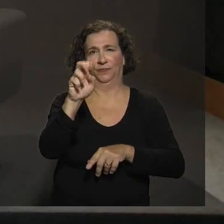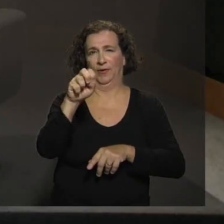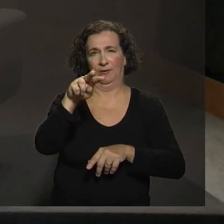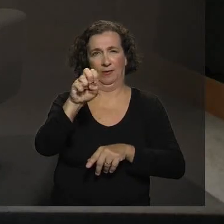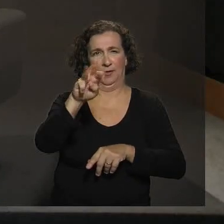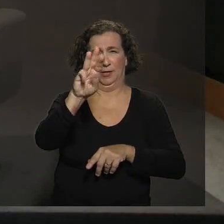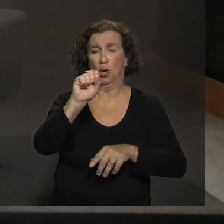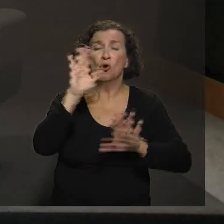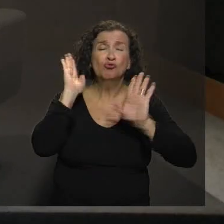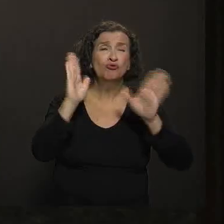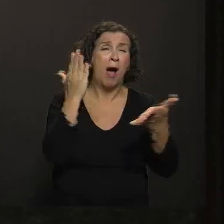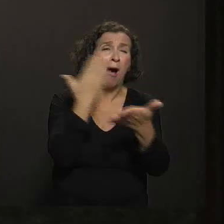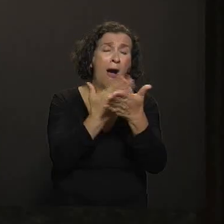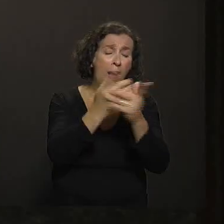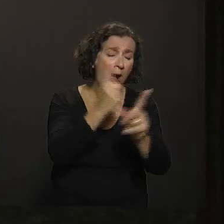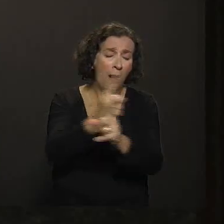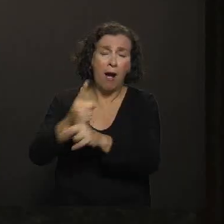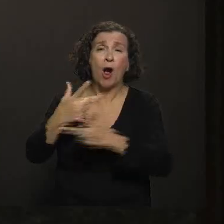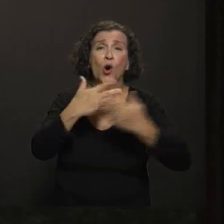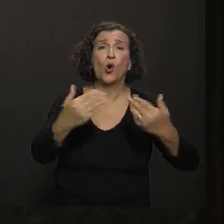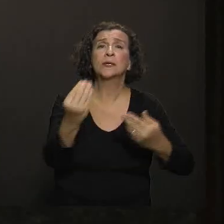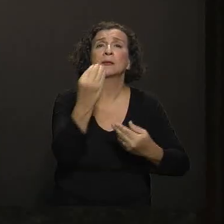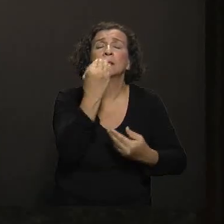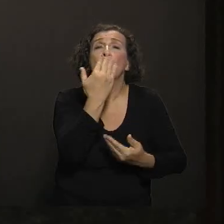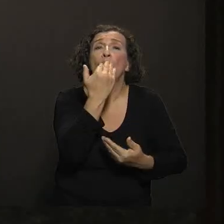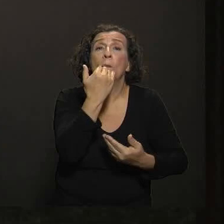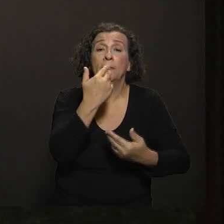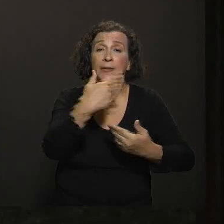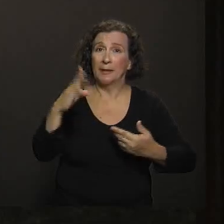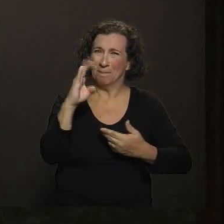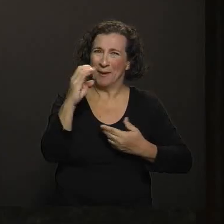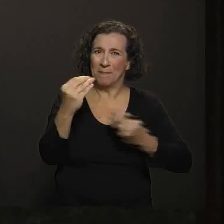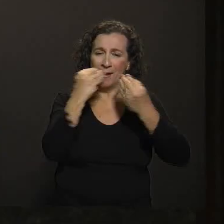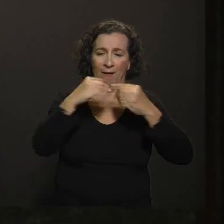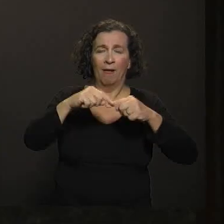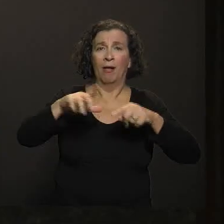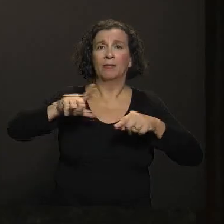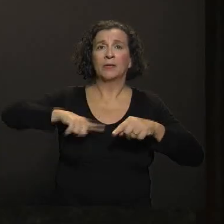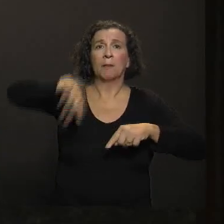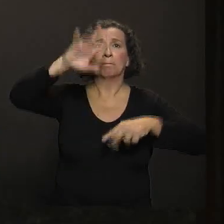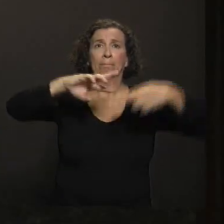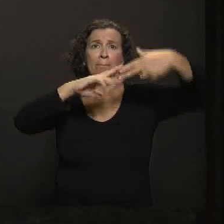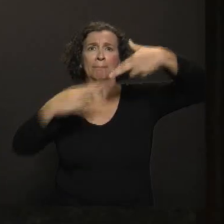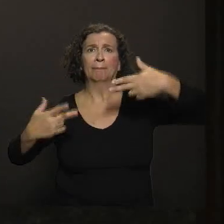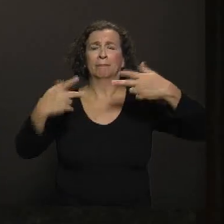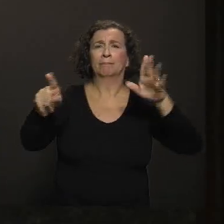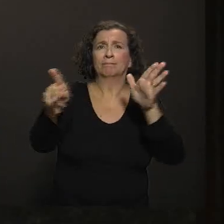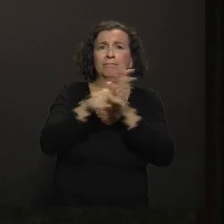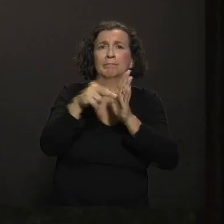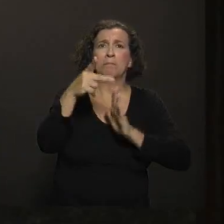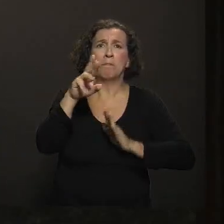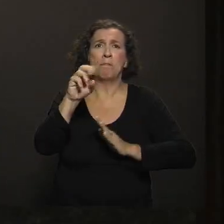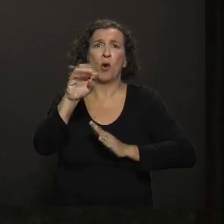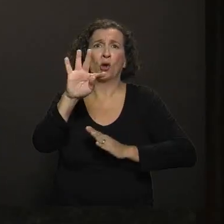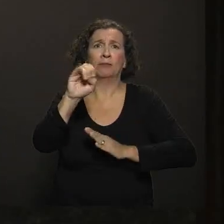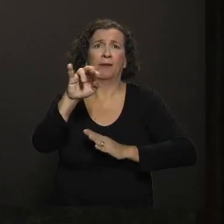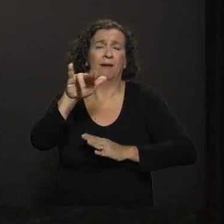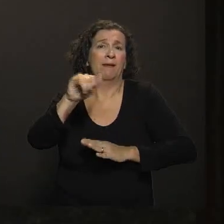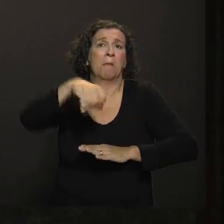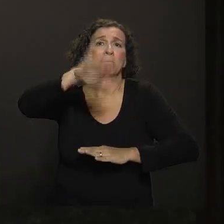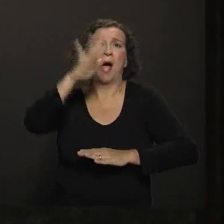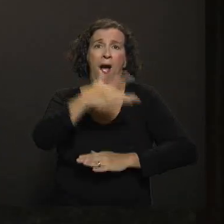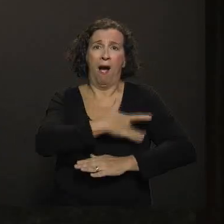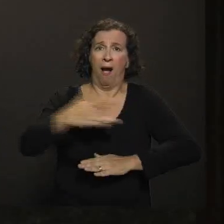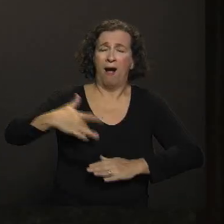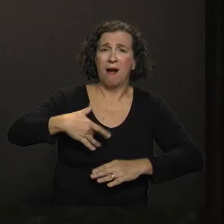de alimento, de coisas que o bebê consome, que tem muito mais proteínas diferentes, muito mais agentes diferentes do que as